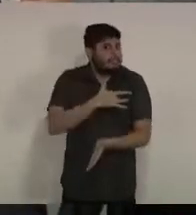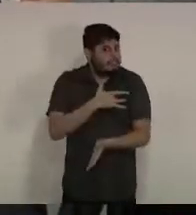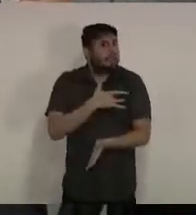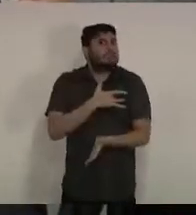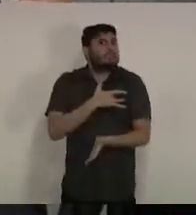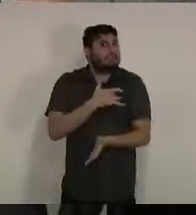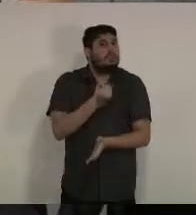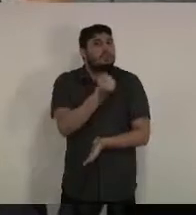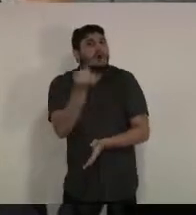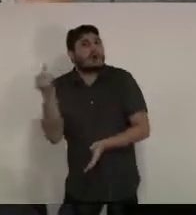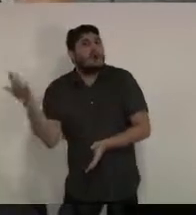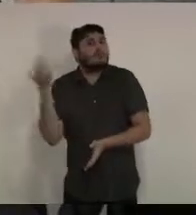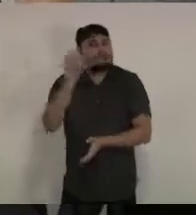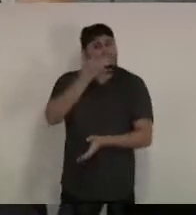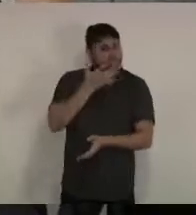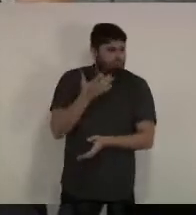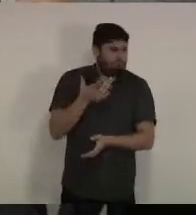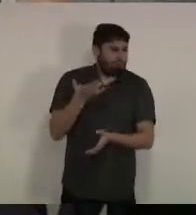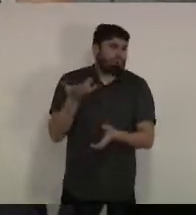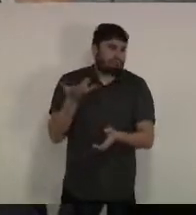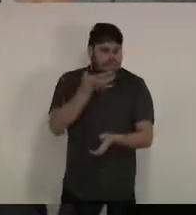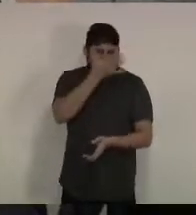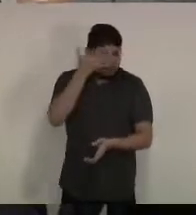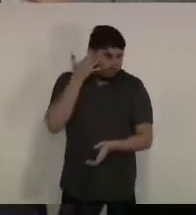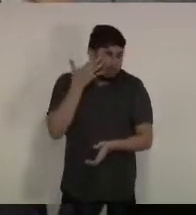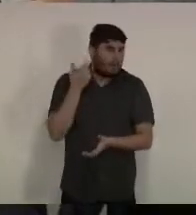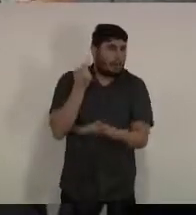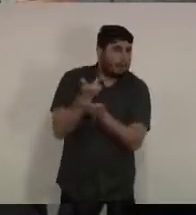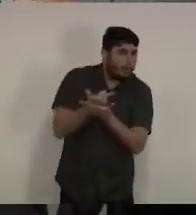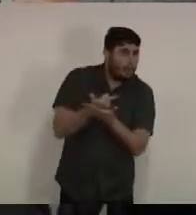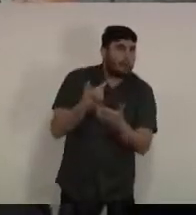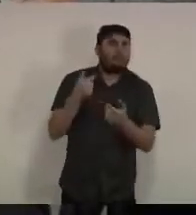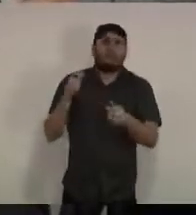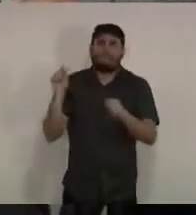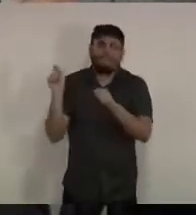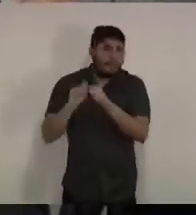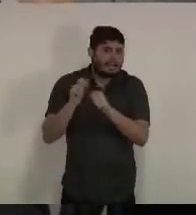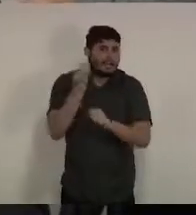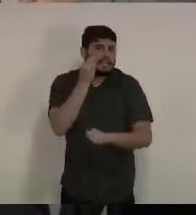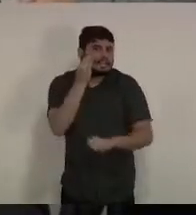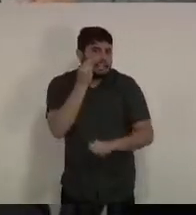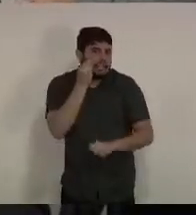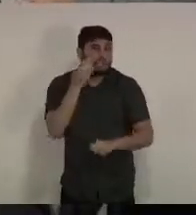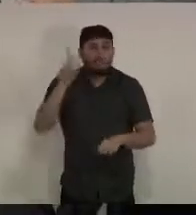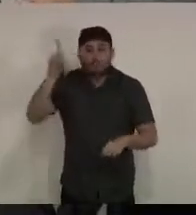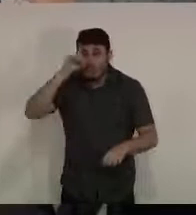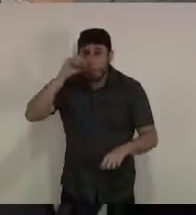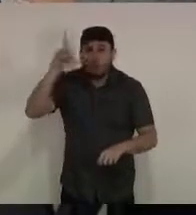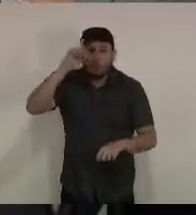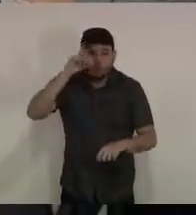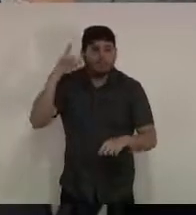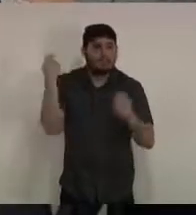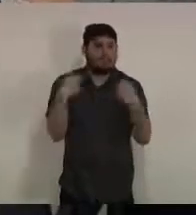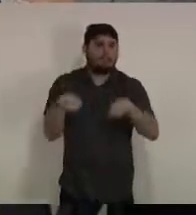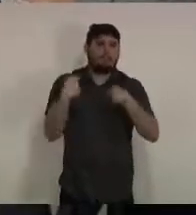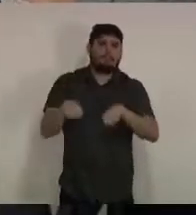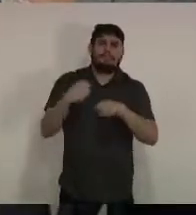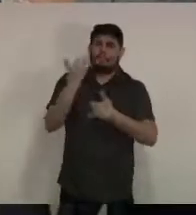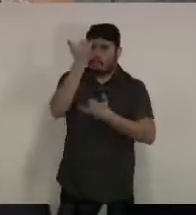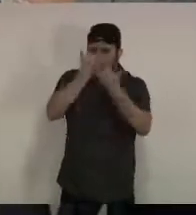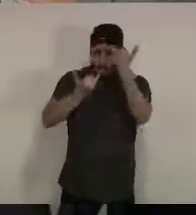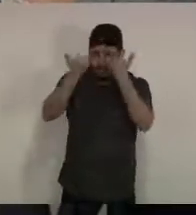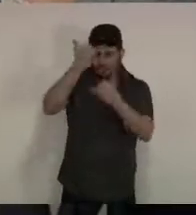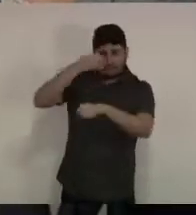com a Secretaria de Saúde para poder esclarecer essas dúvidas, mas a obrigatoriedade de diariamente ser repassada a informação completa